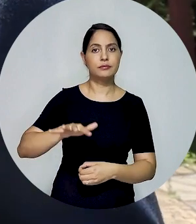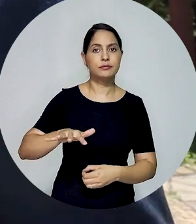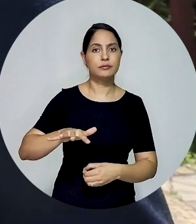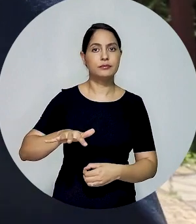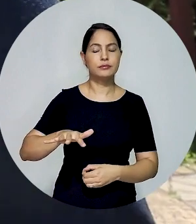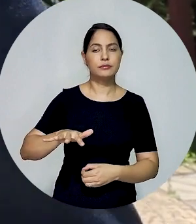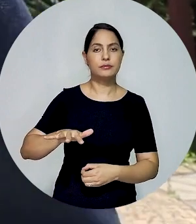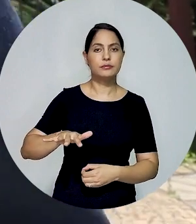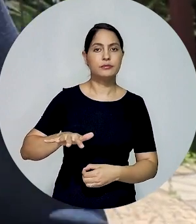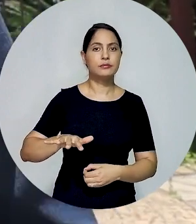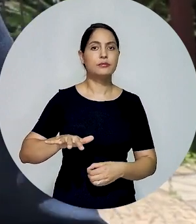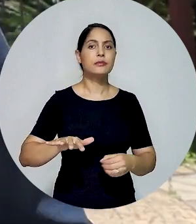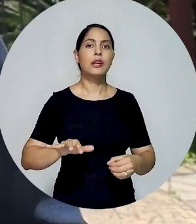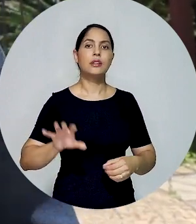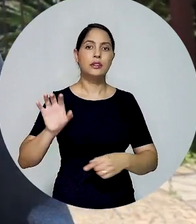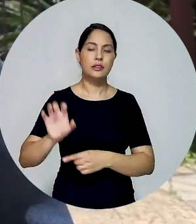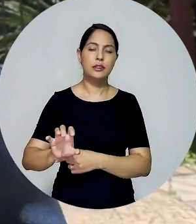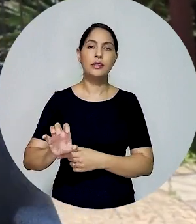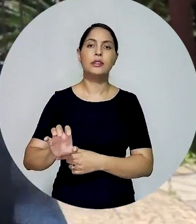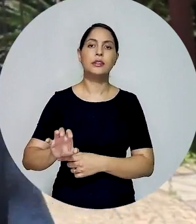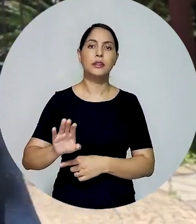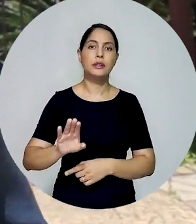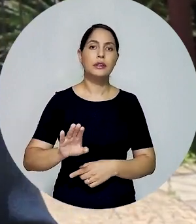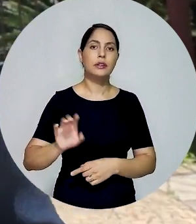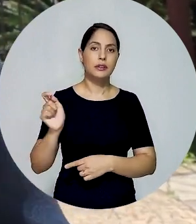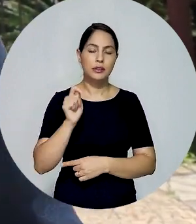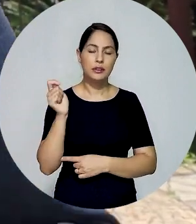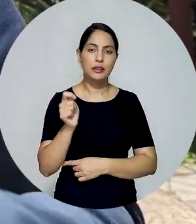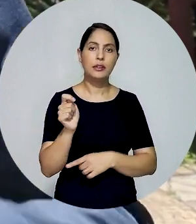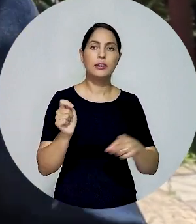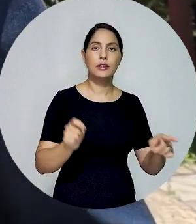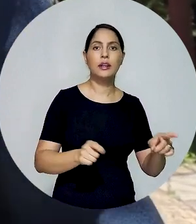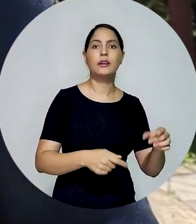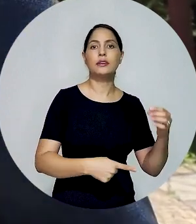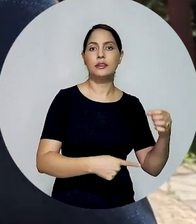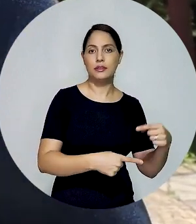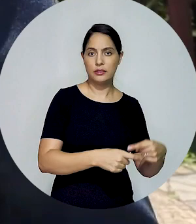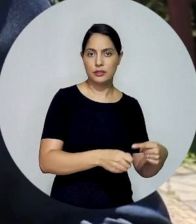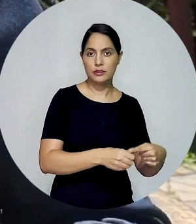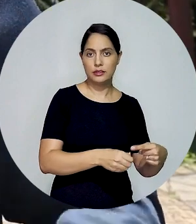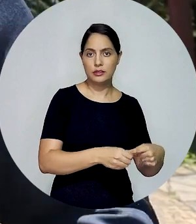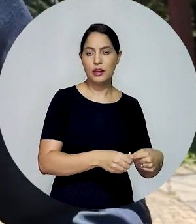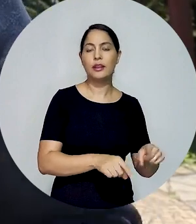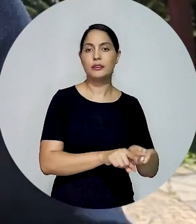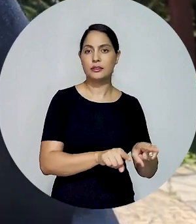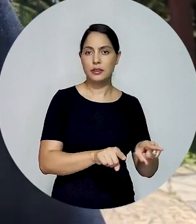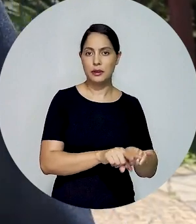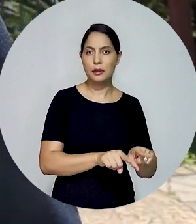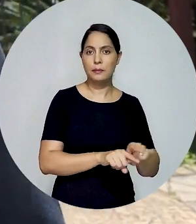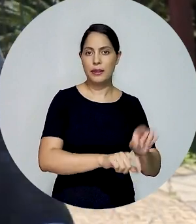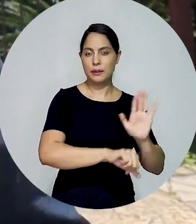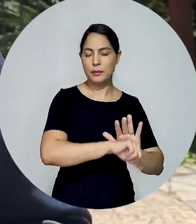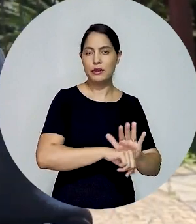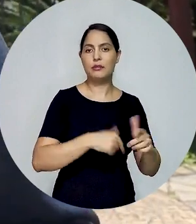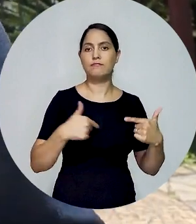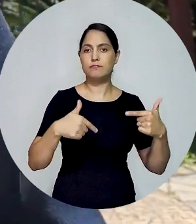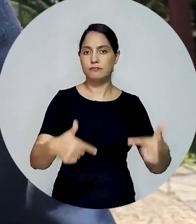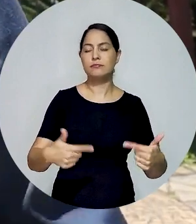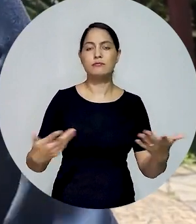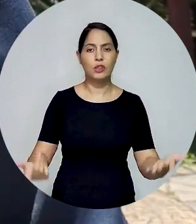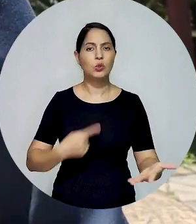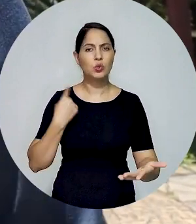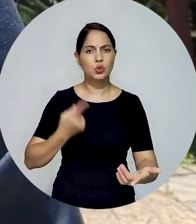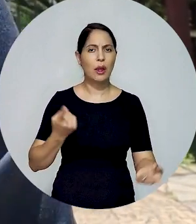e a competência criminal na Vara Federal de Santana do Livramento. Uma grande vitória para as advogadas e advogados gaúchos. Ganha a